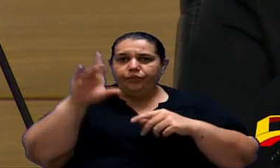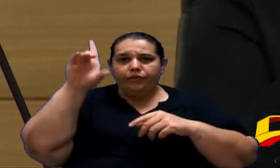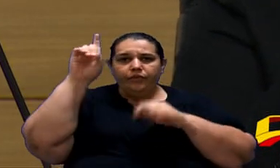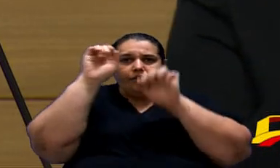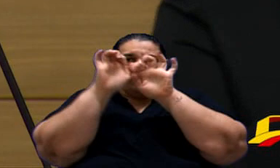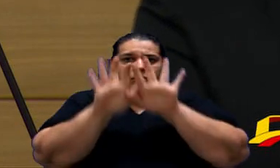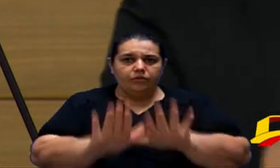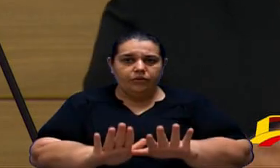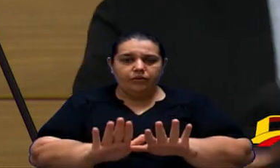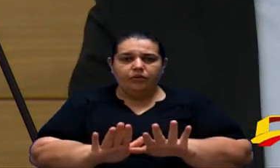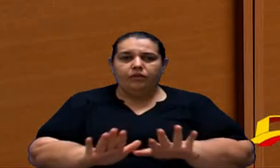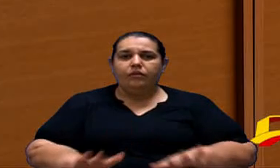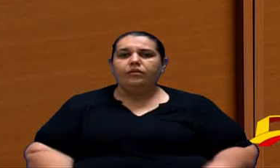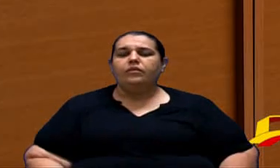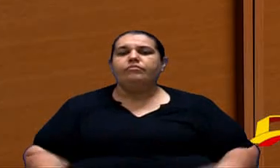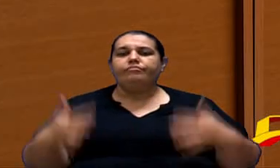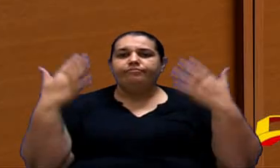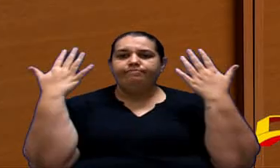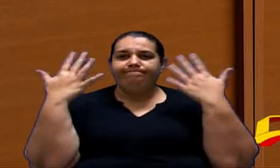abençoe